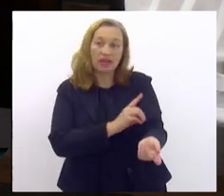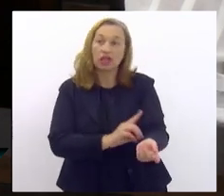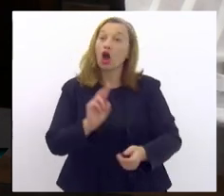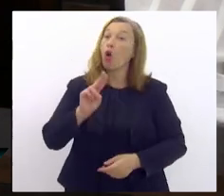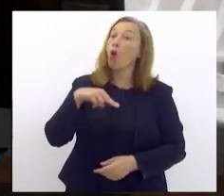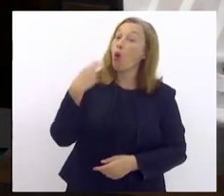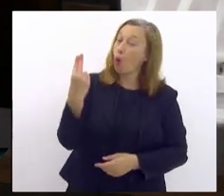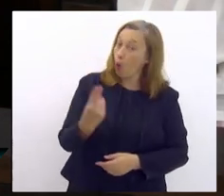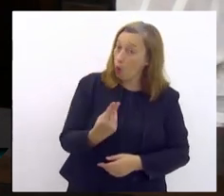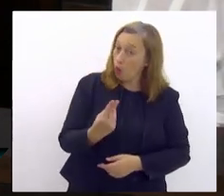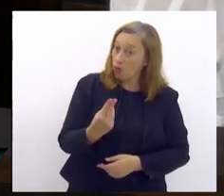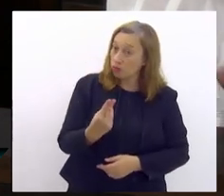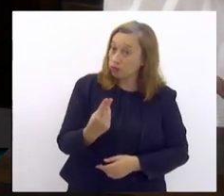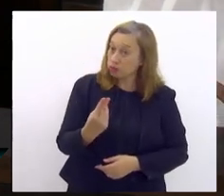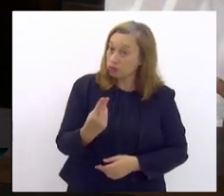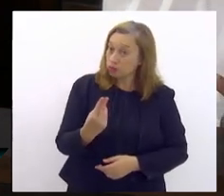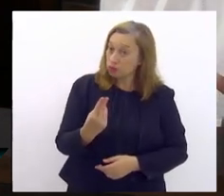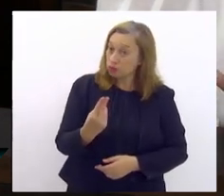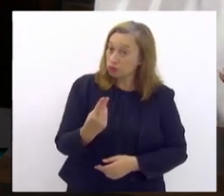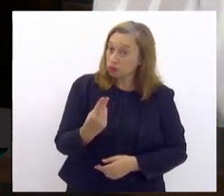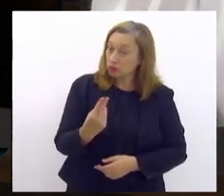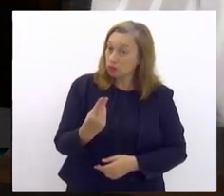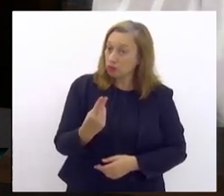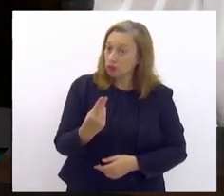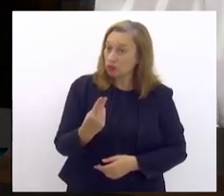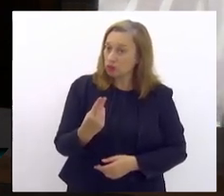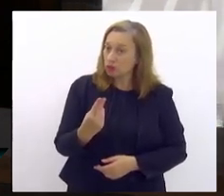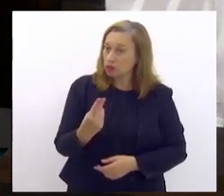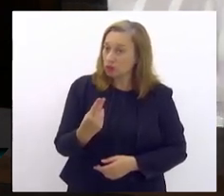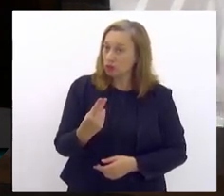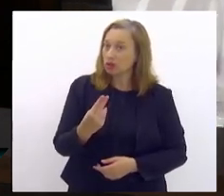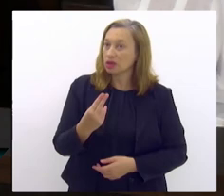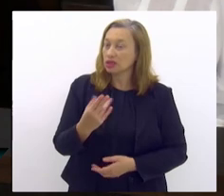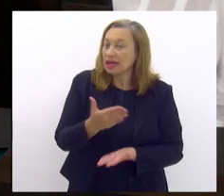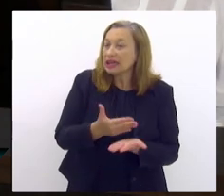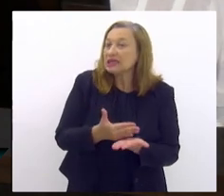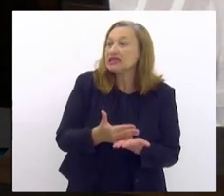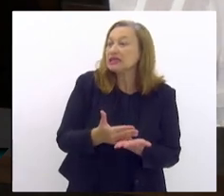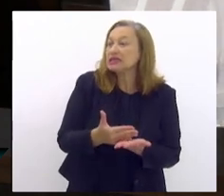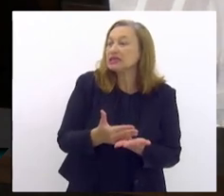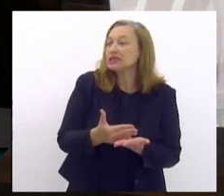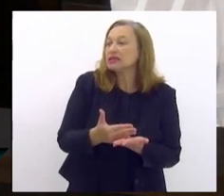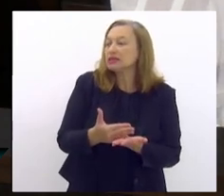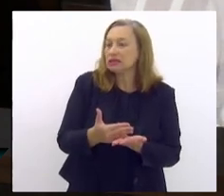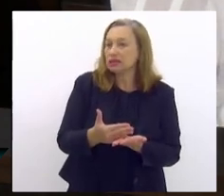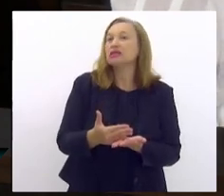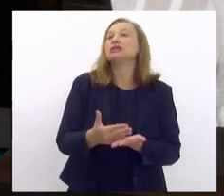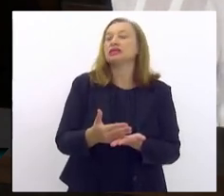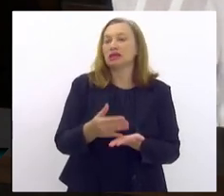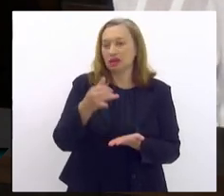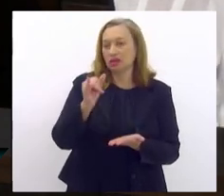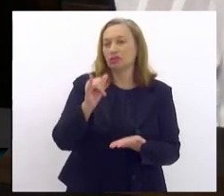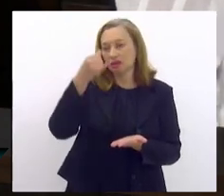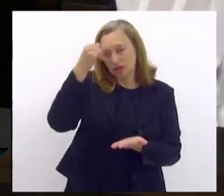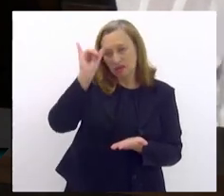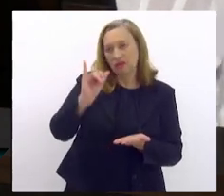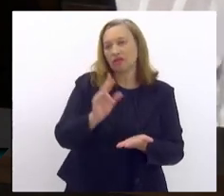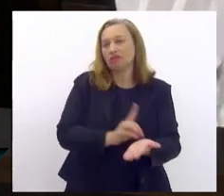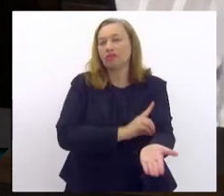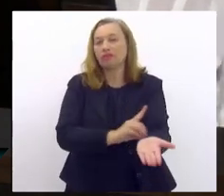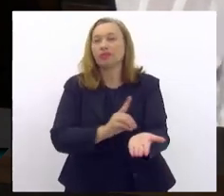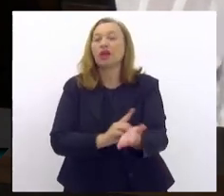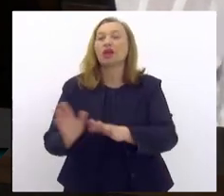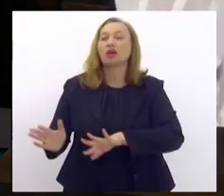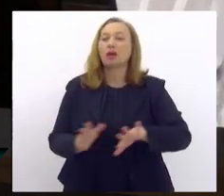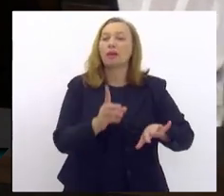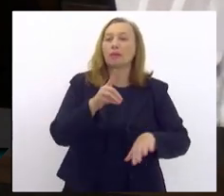pretensos diabéticos. Vou passar a palavra inicialmente para a doutora Maria Regina Gonçalves,